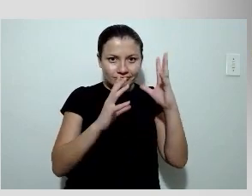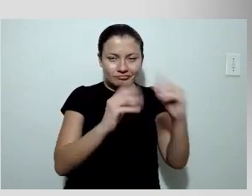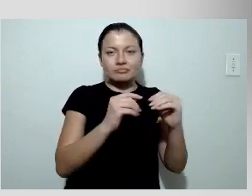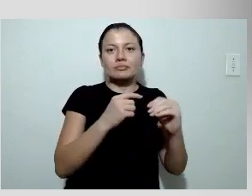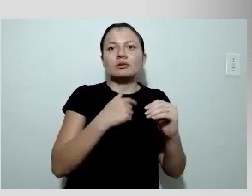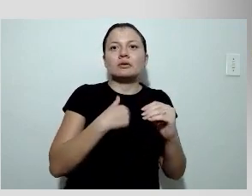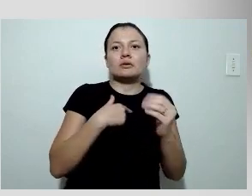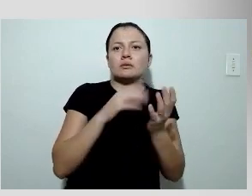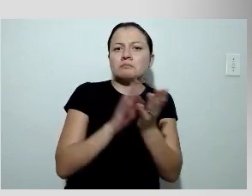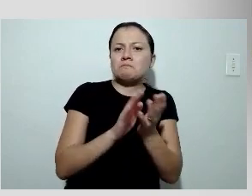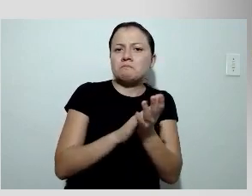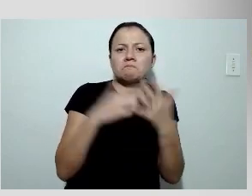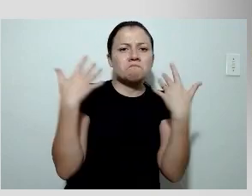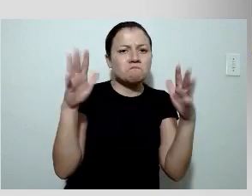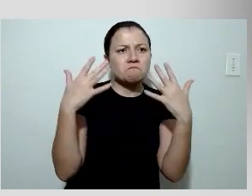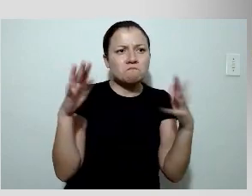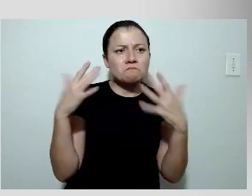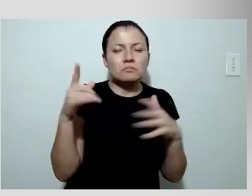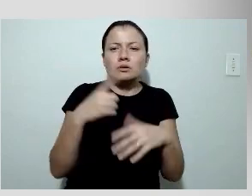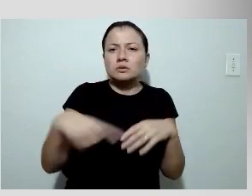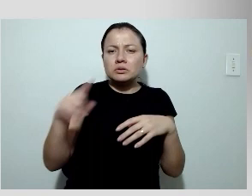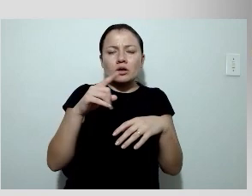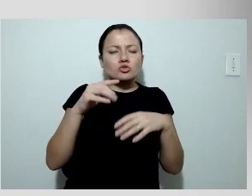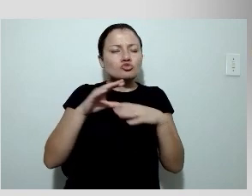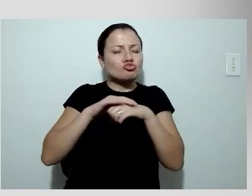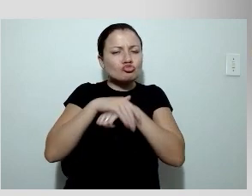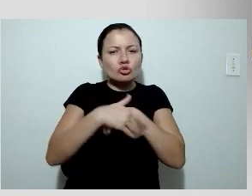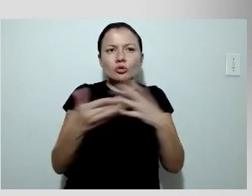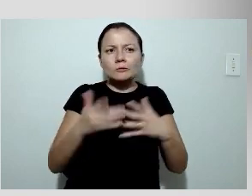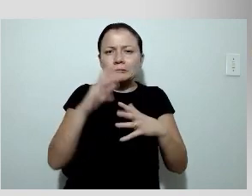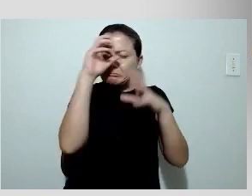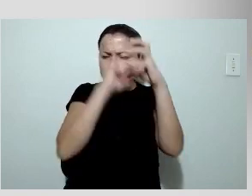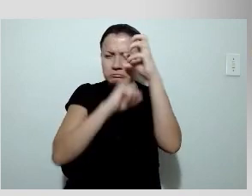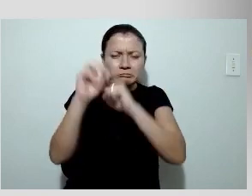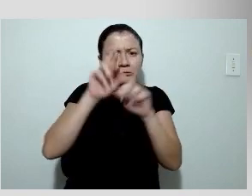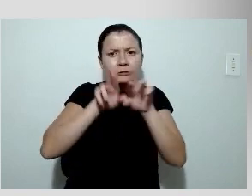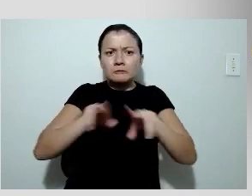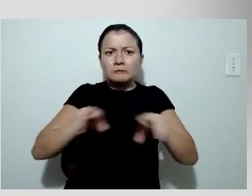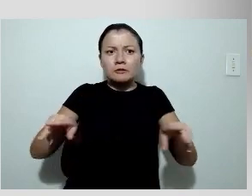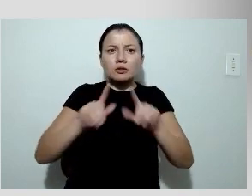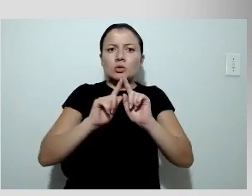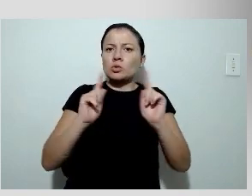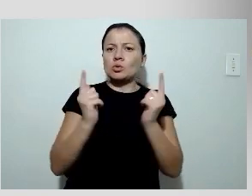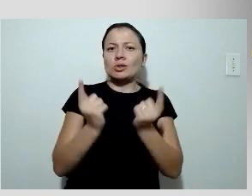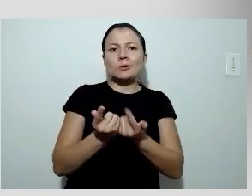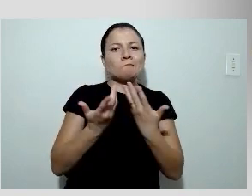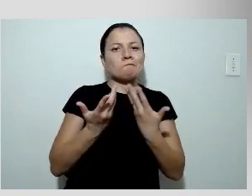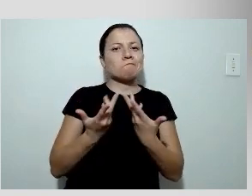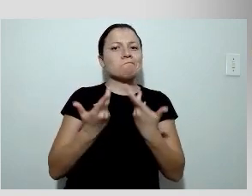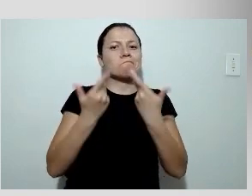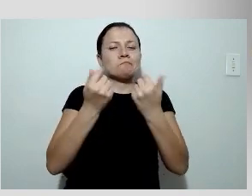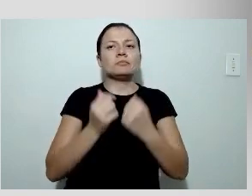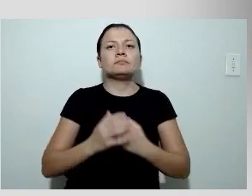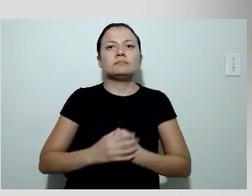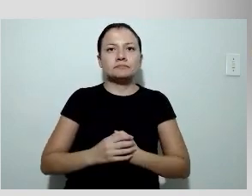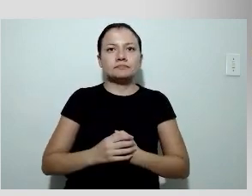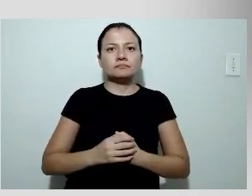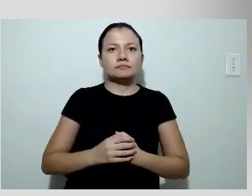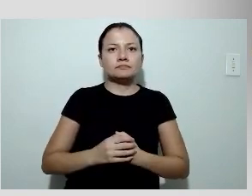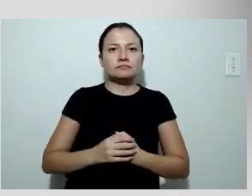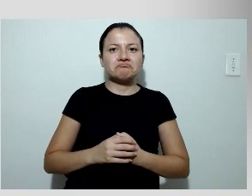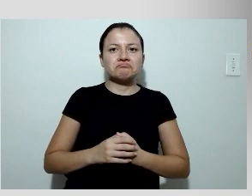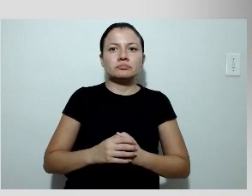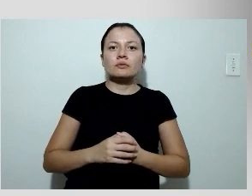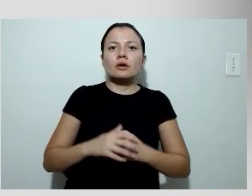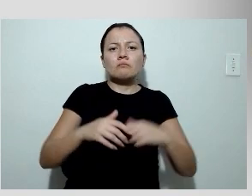parabenizar pela excelente noite pelo tantos aprendizados que nós tivemos por esse grupo maravilhoso que conseguiu colocar